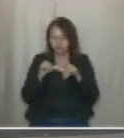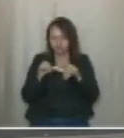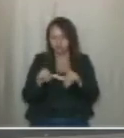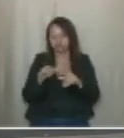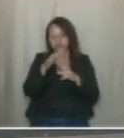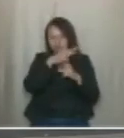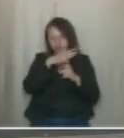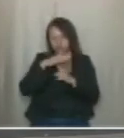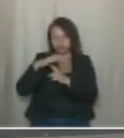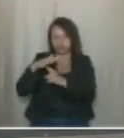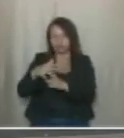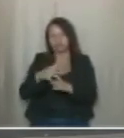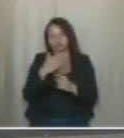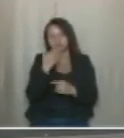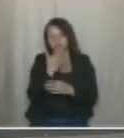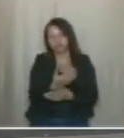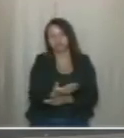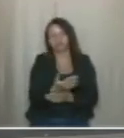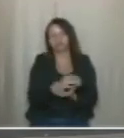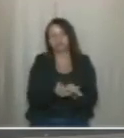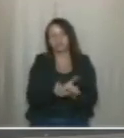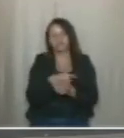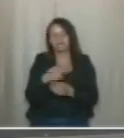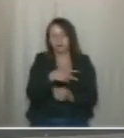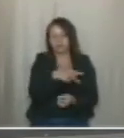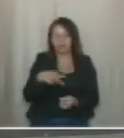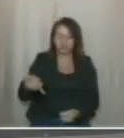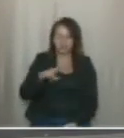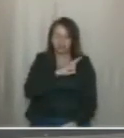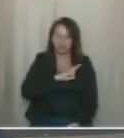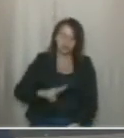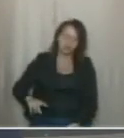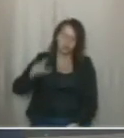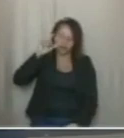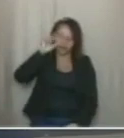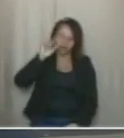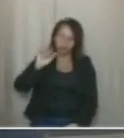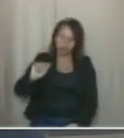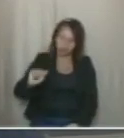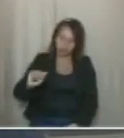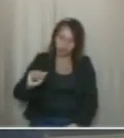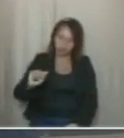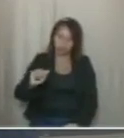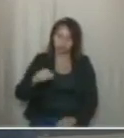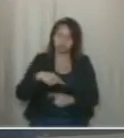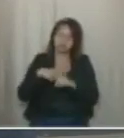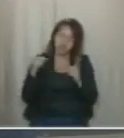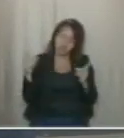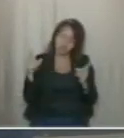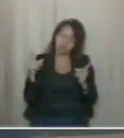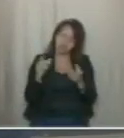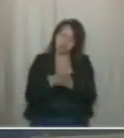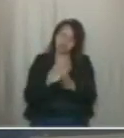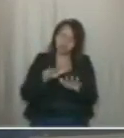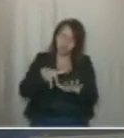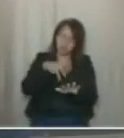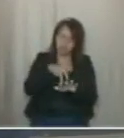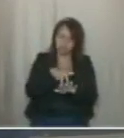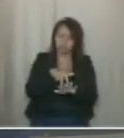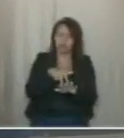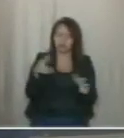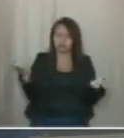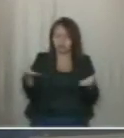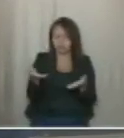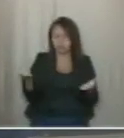feiras, presidida pela nossa presidente vereadora Ana Lúcia. Mas fiz questão de subir à tribuna desta